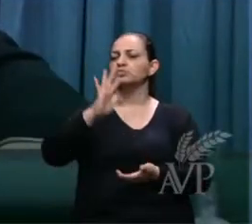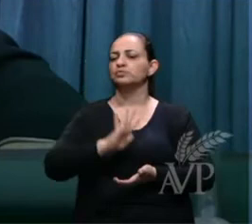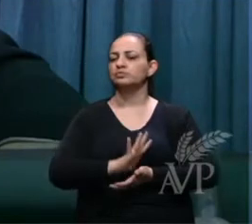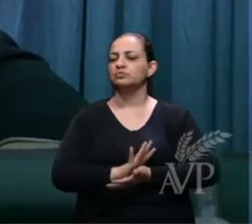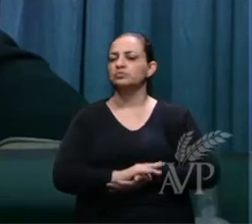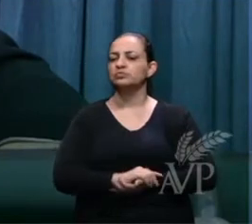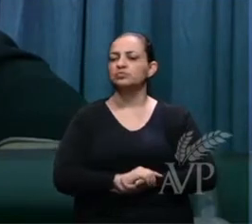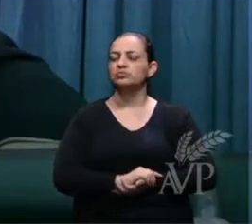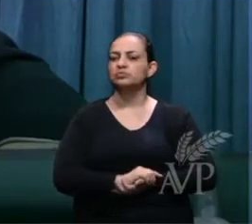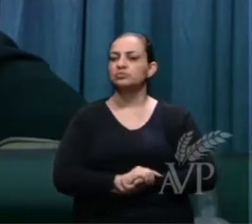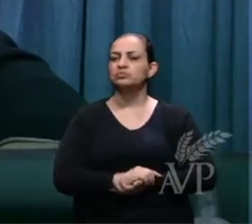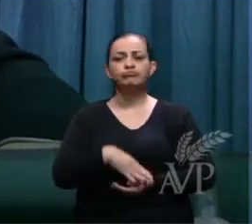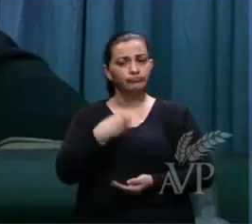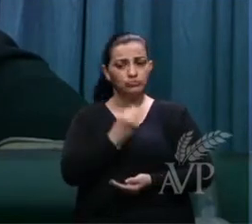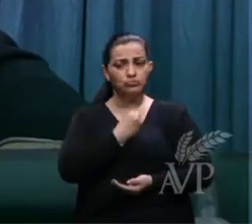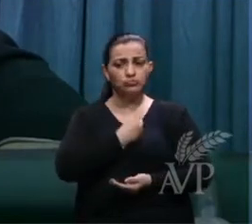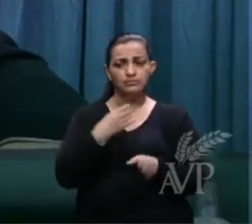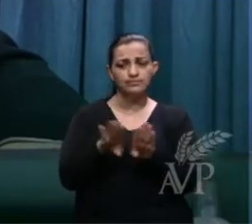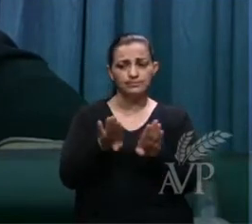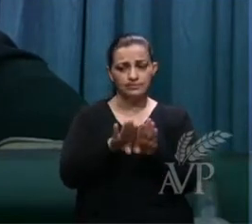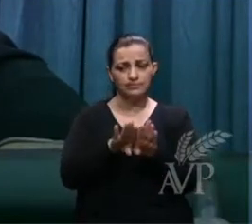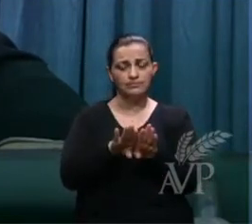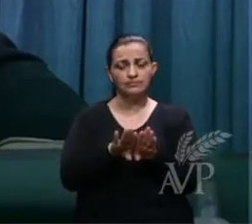E os vivos também,